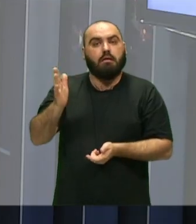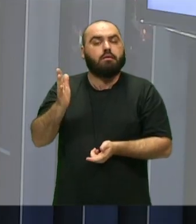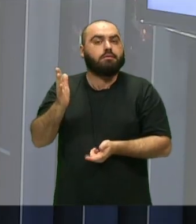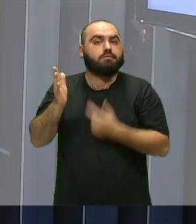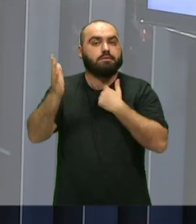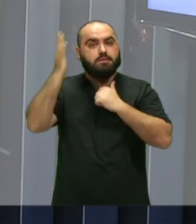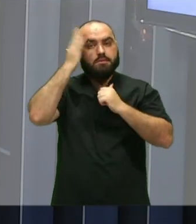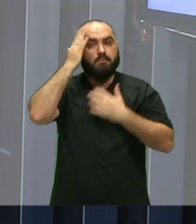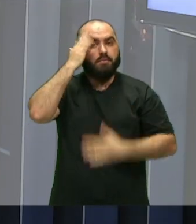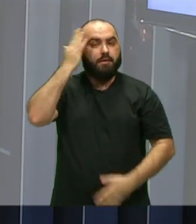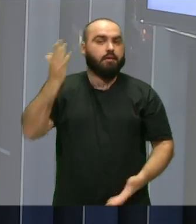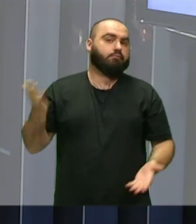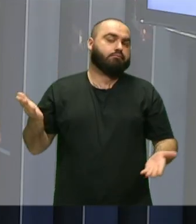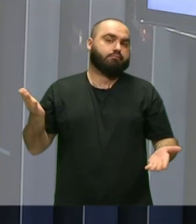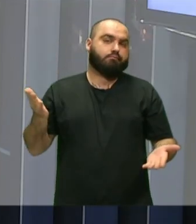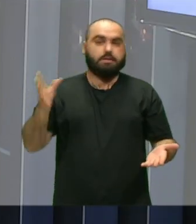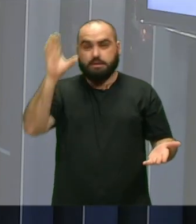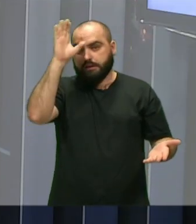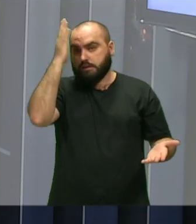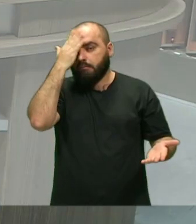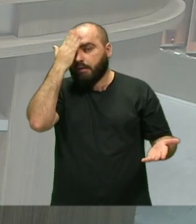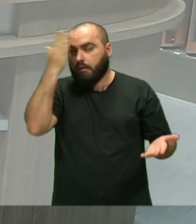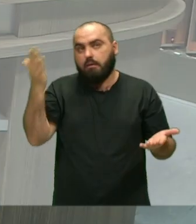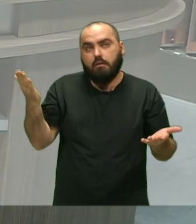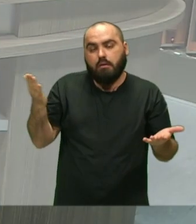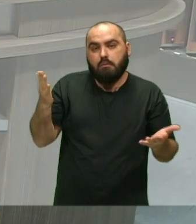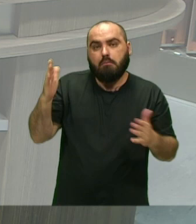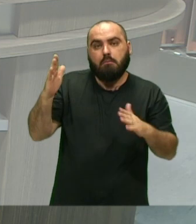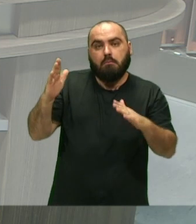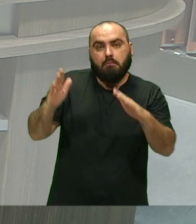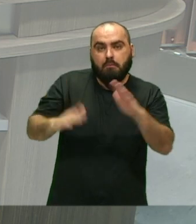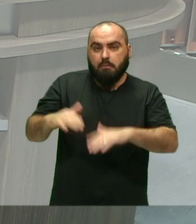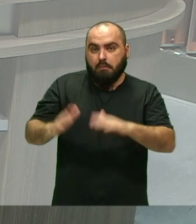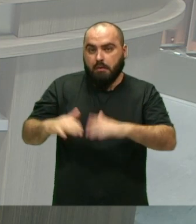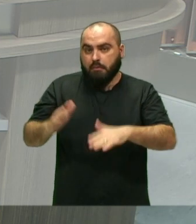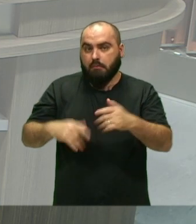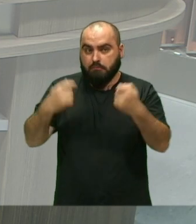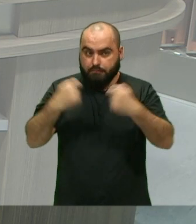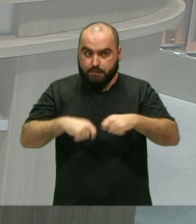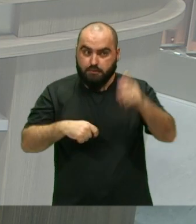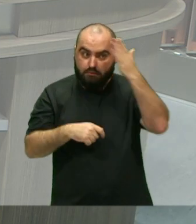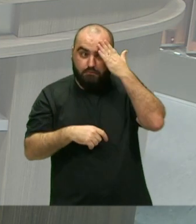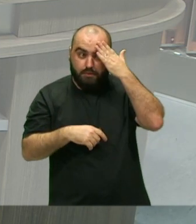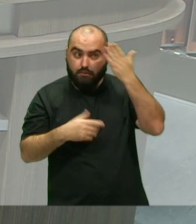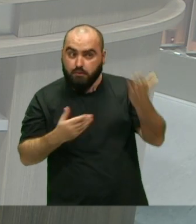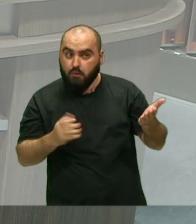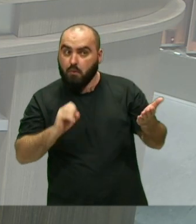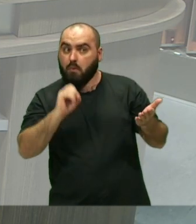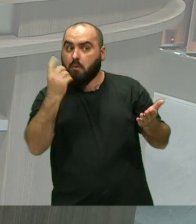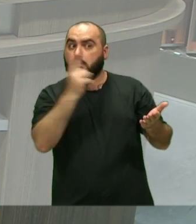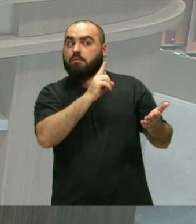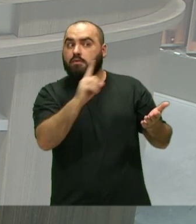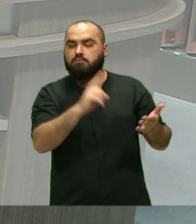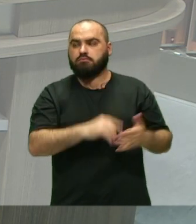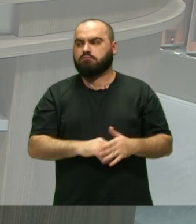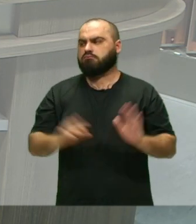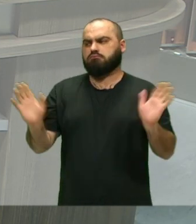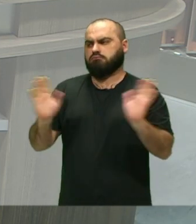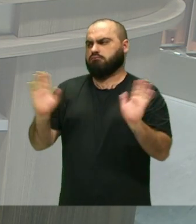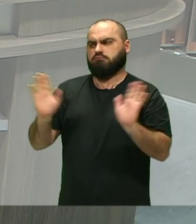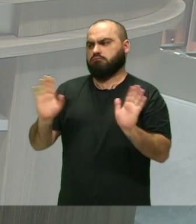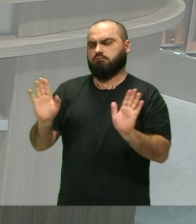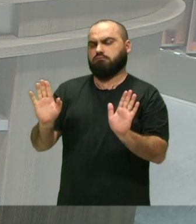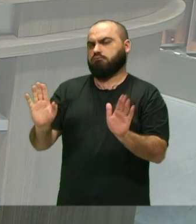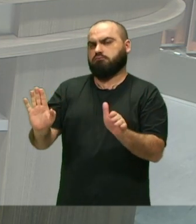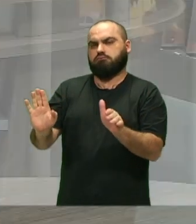Alguma prévia Por exemplo Saber Ser da percussão Não A gente nunca fecha